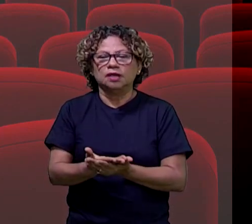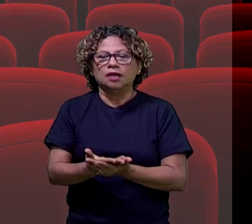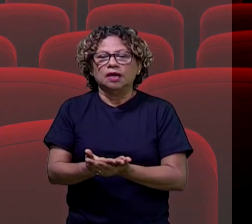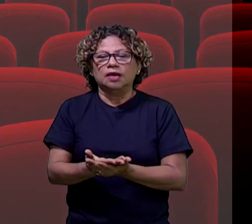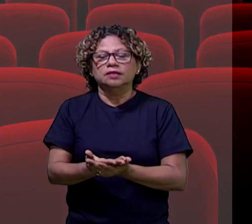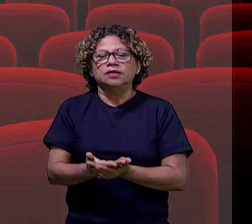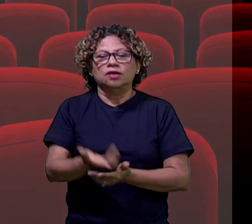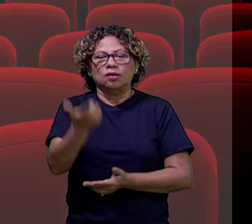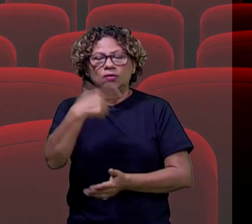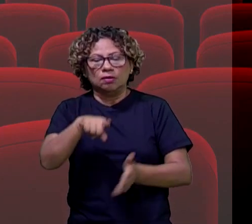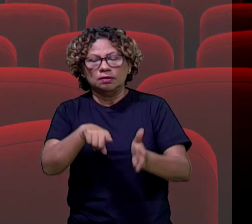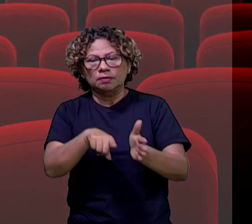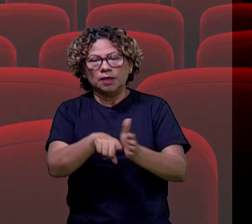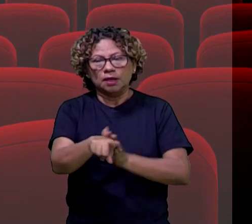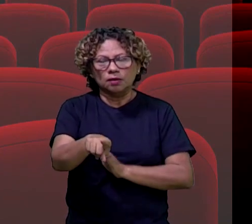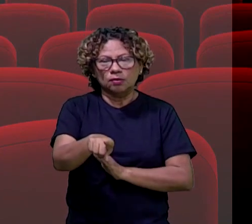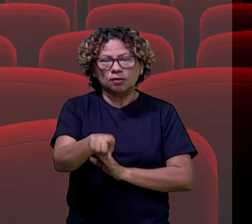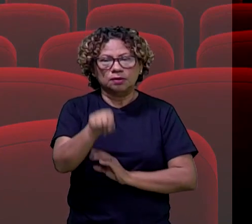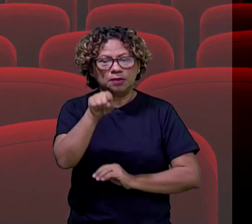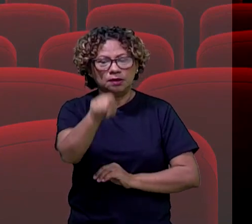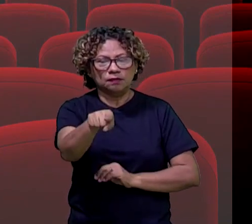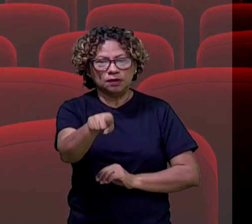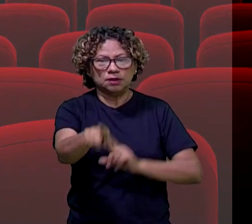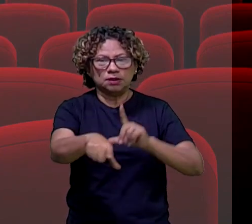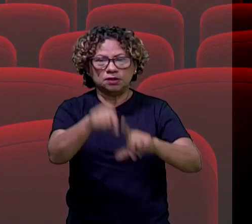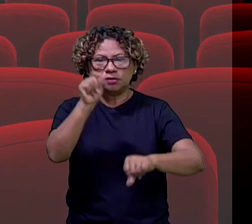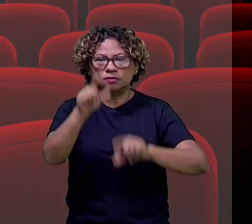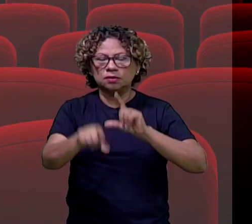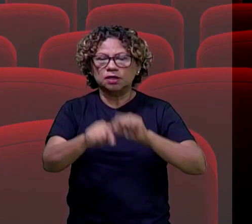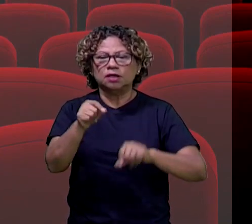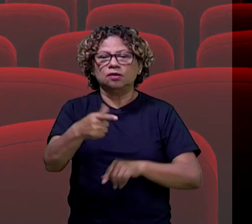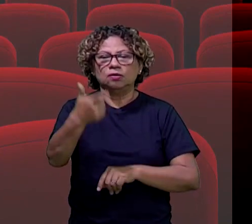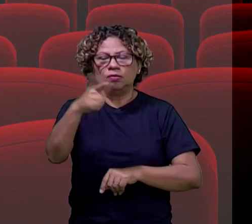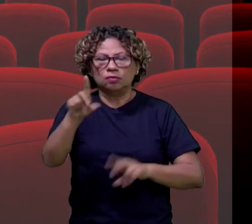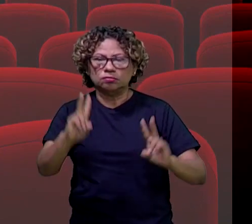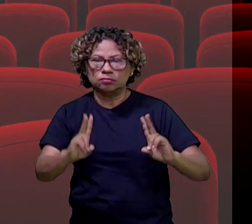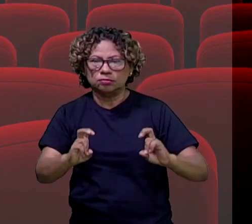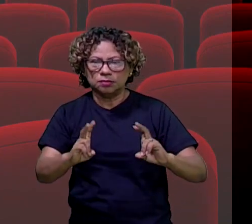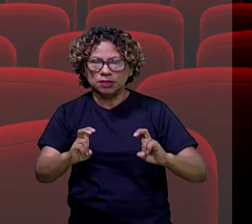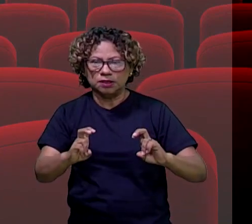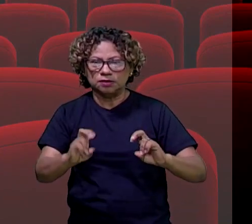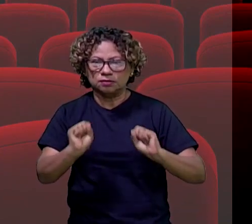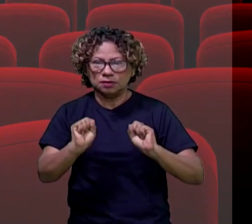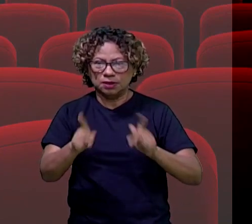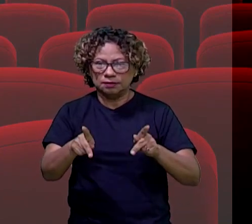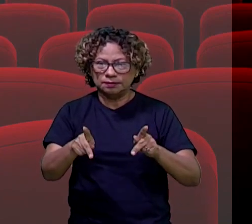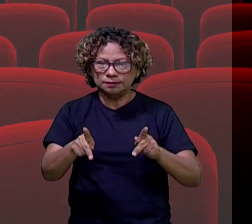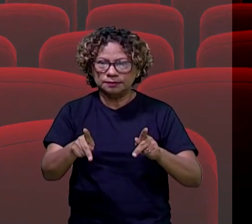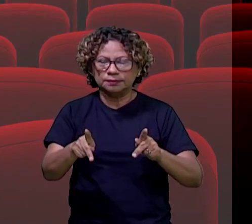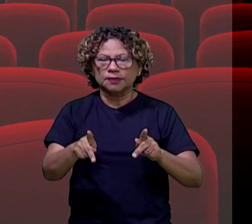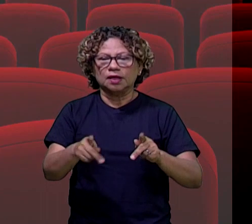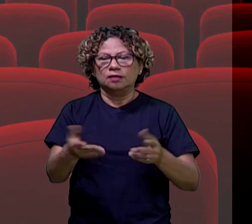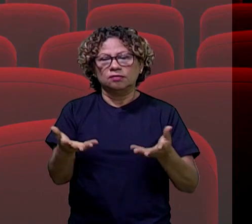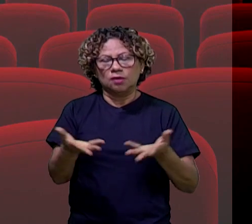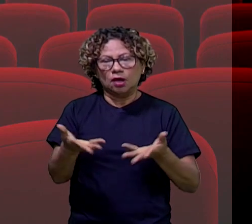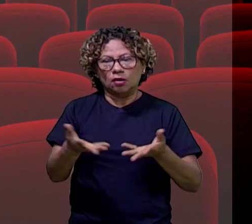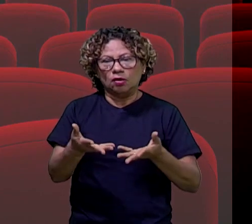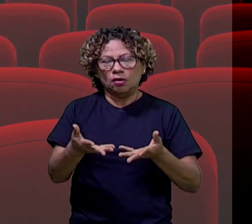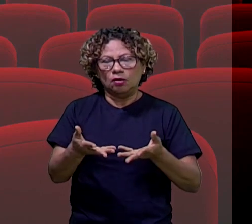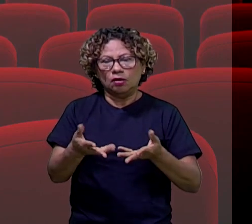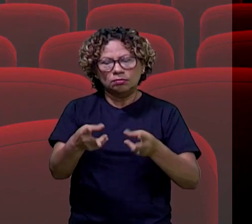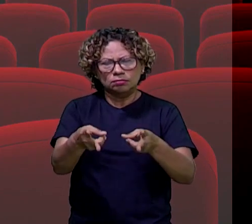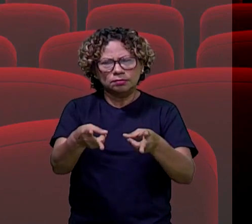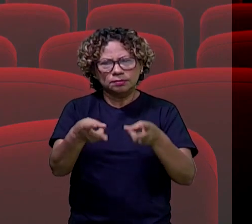questionário para você indicar para a gente qual é a temática dos nossos próximos encontros, tá bom? Então, prestem bem